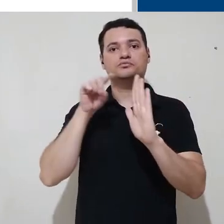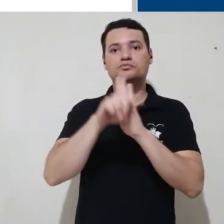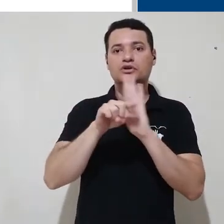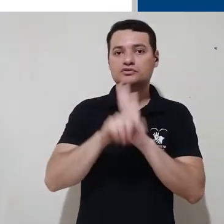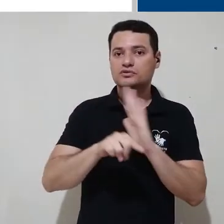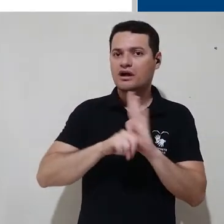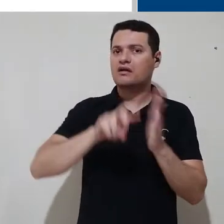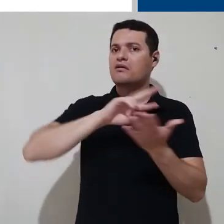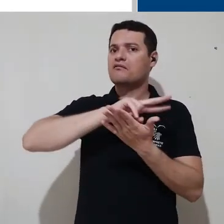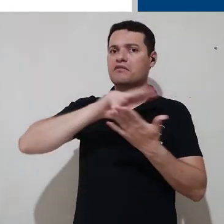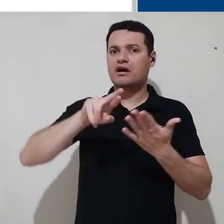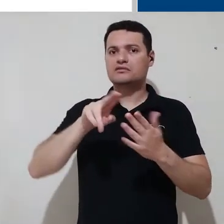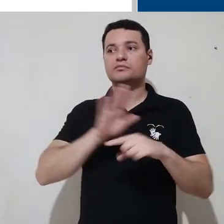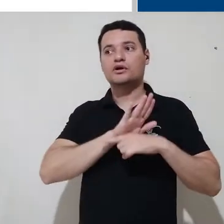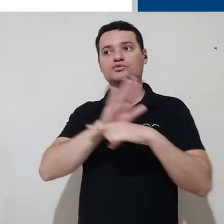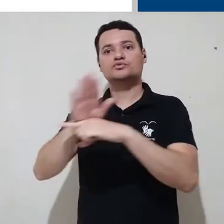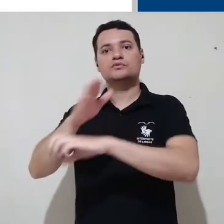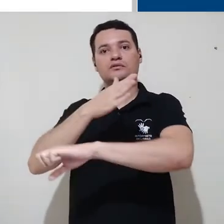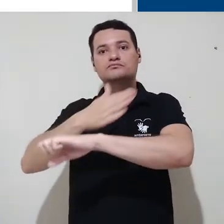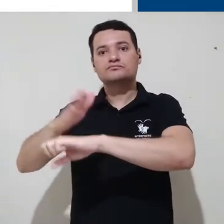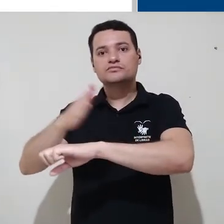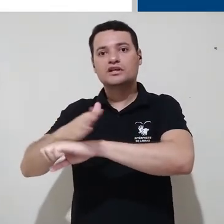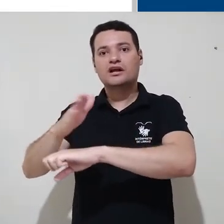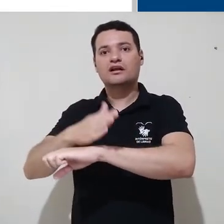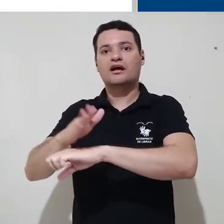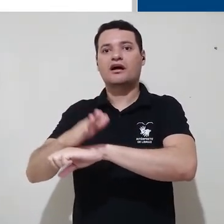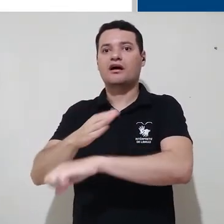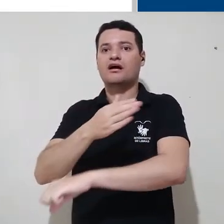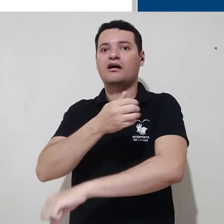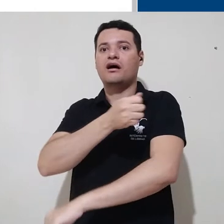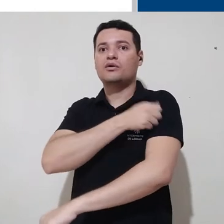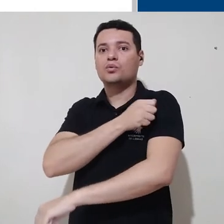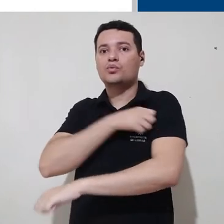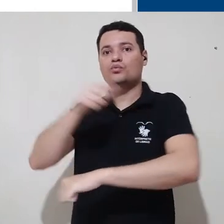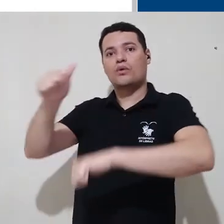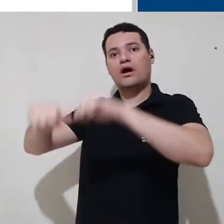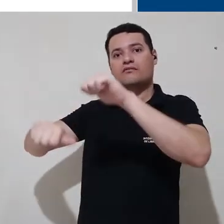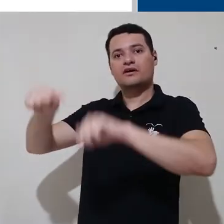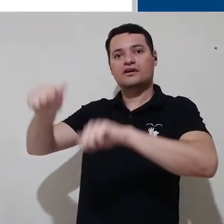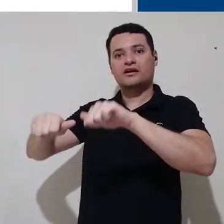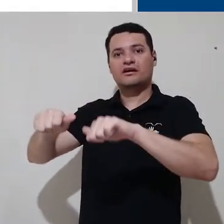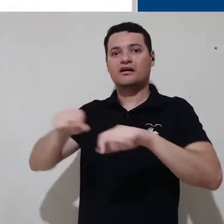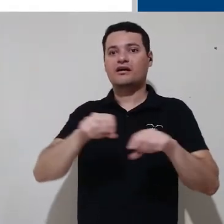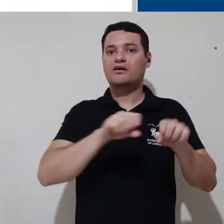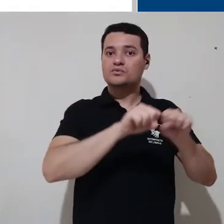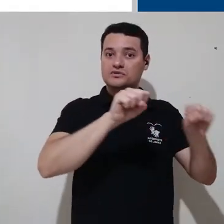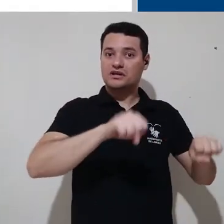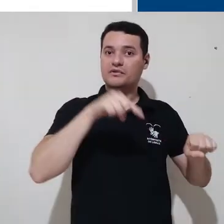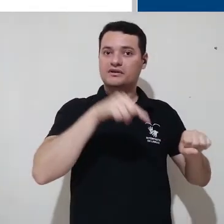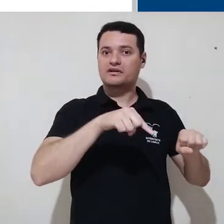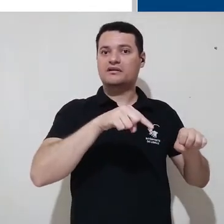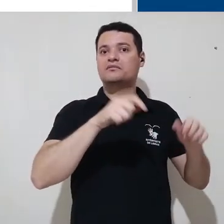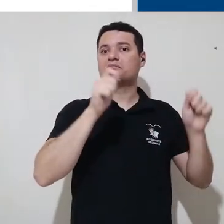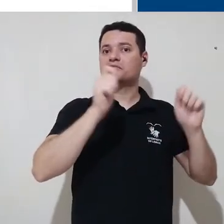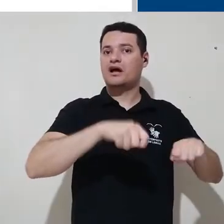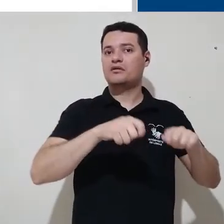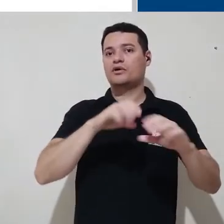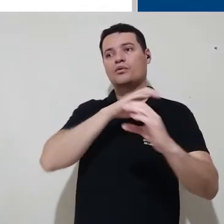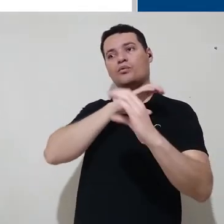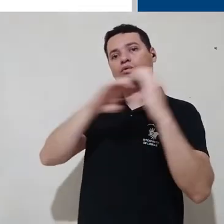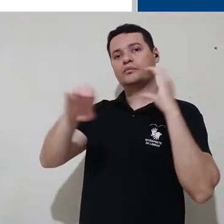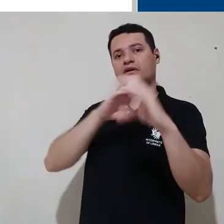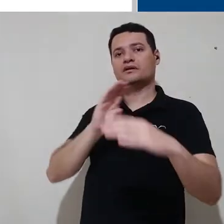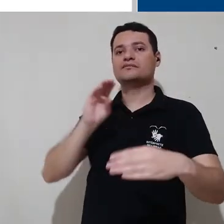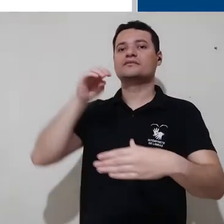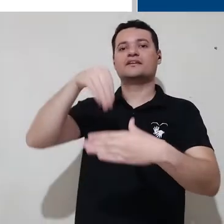para exercitar e avaliar os alunos e vai oferecer a possibilidade de comunicação dentro